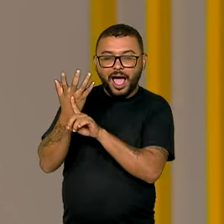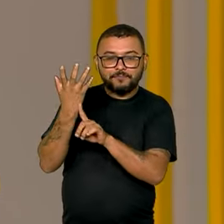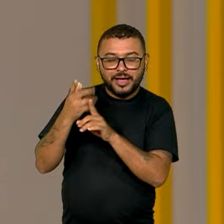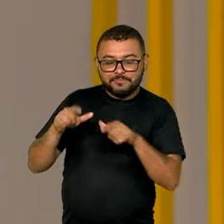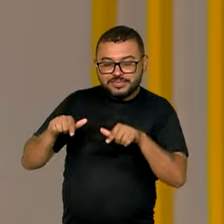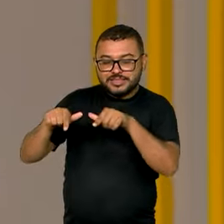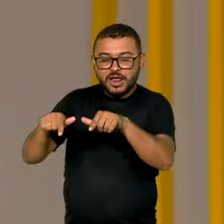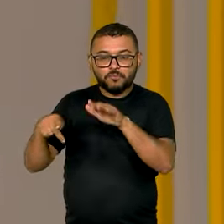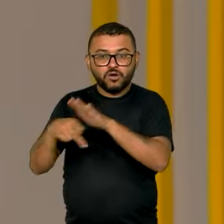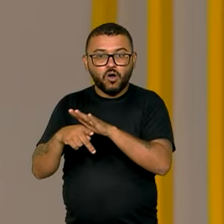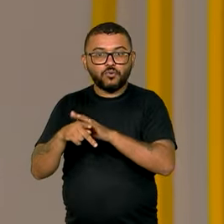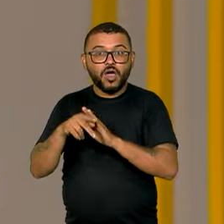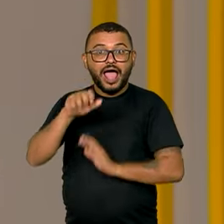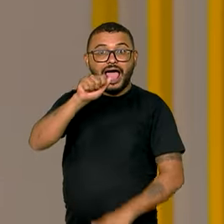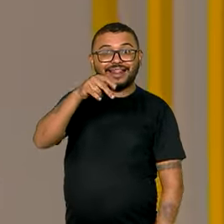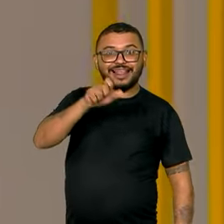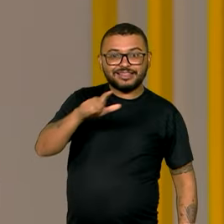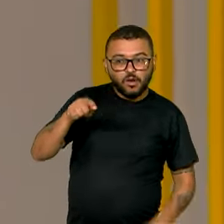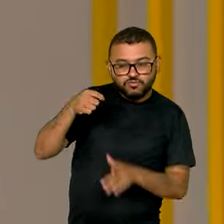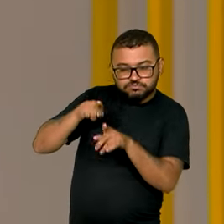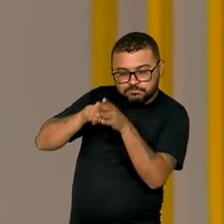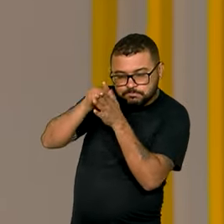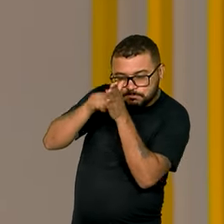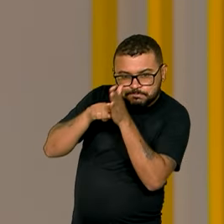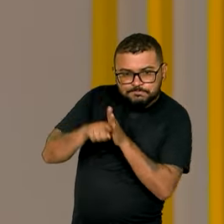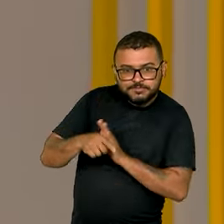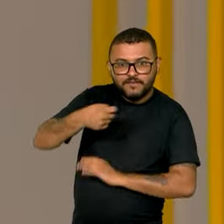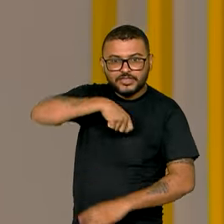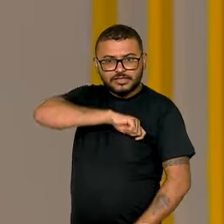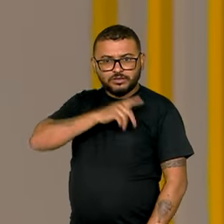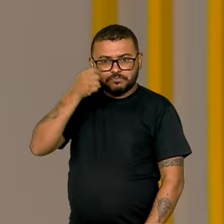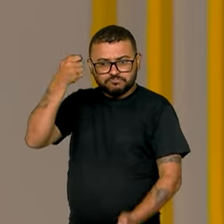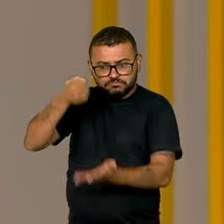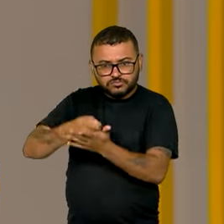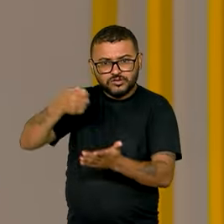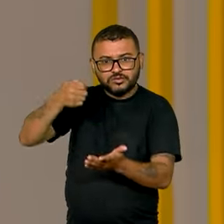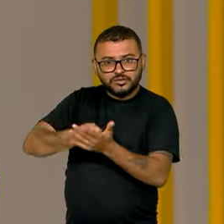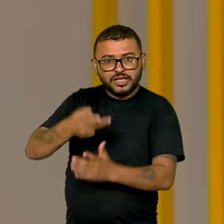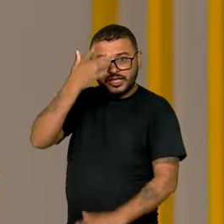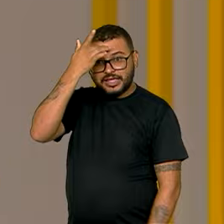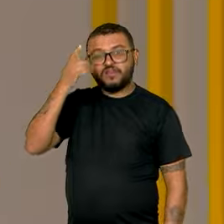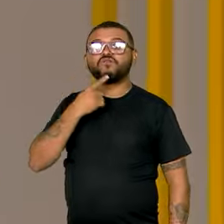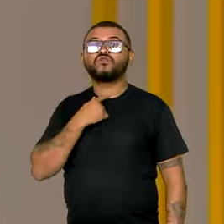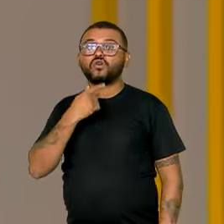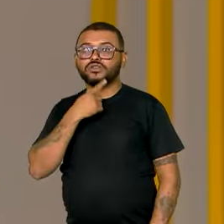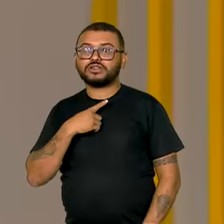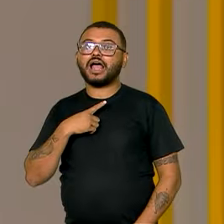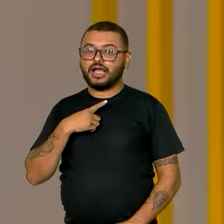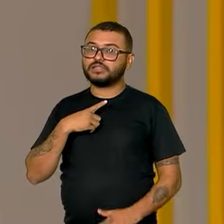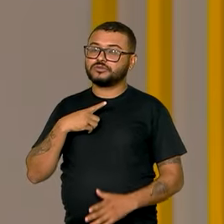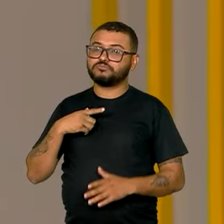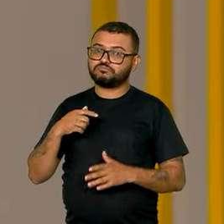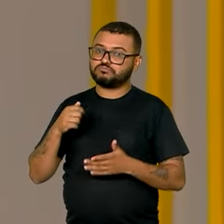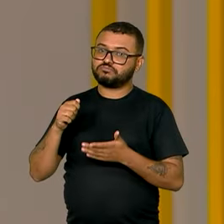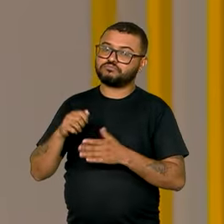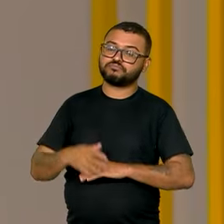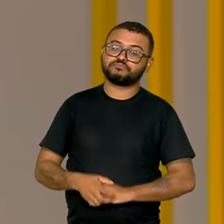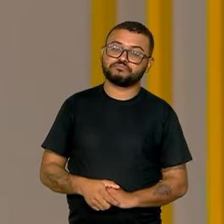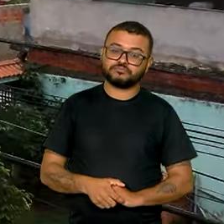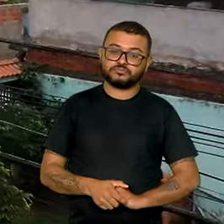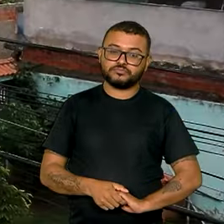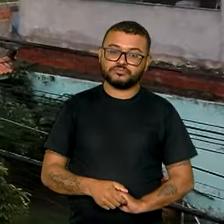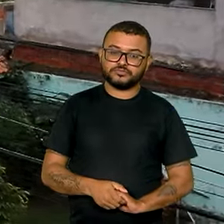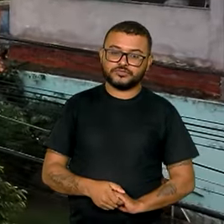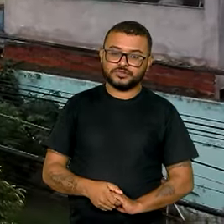Anatel pretende intensificar a fiscalização e aplicar punições para quem insistir em usar esses dispositivos.